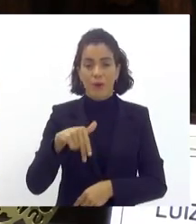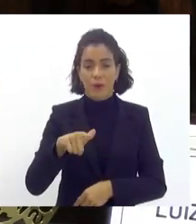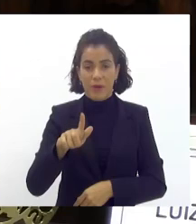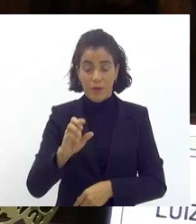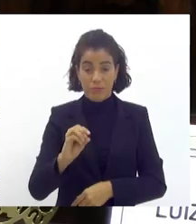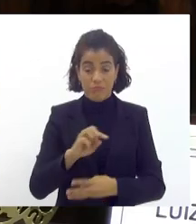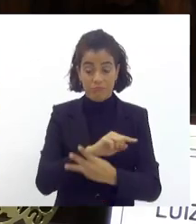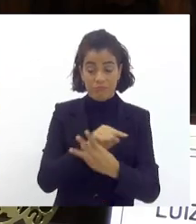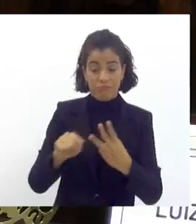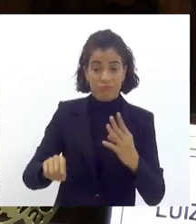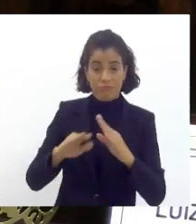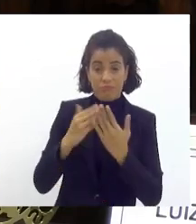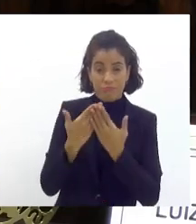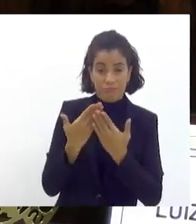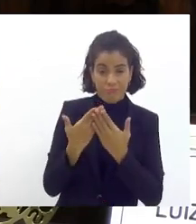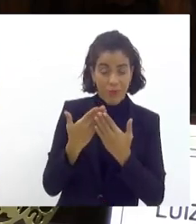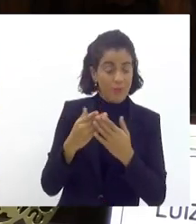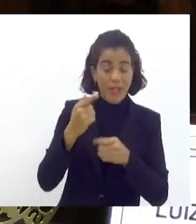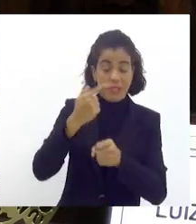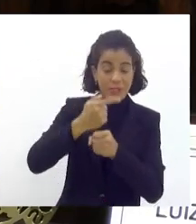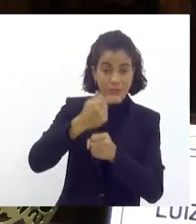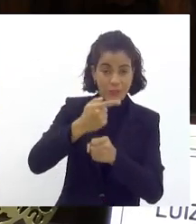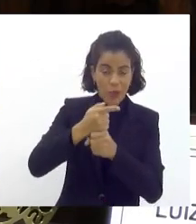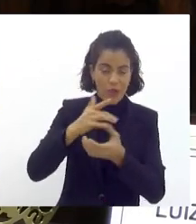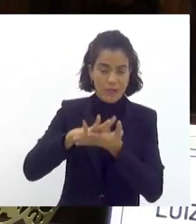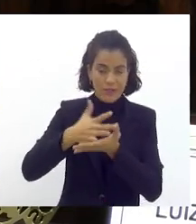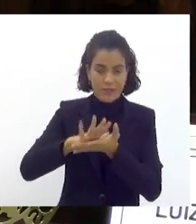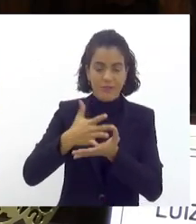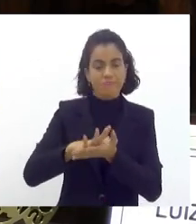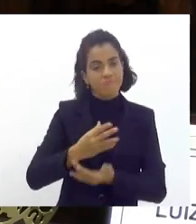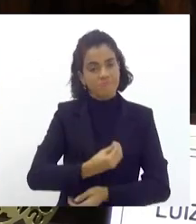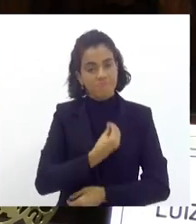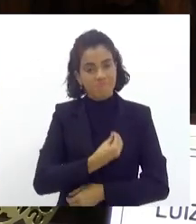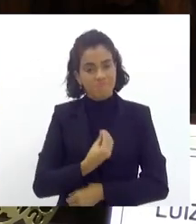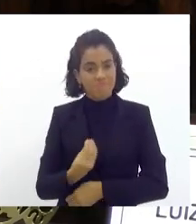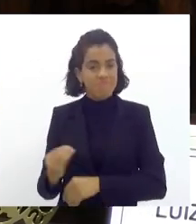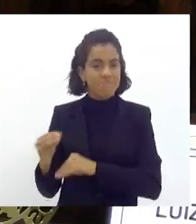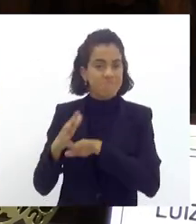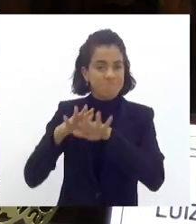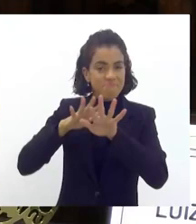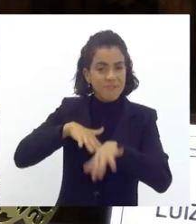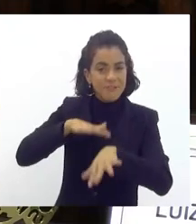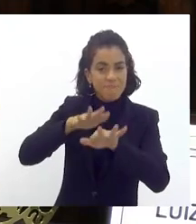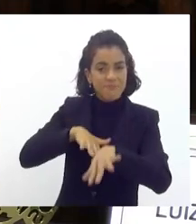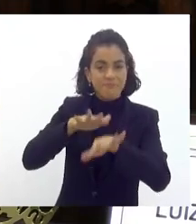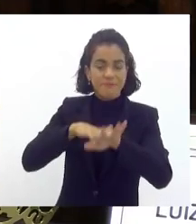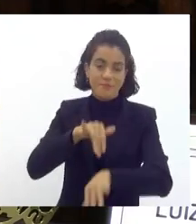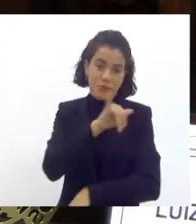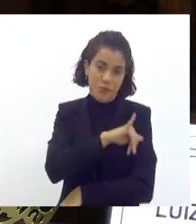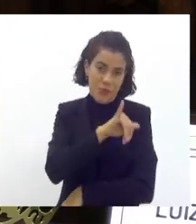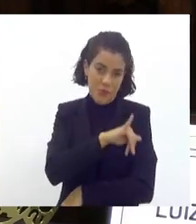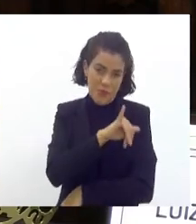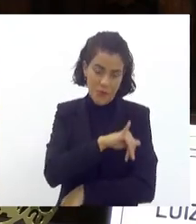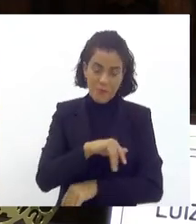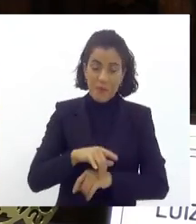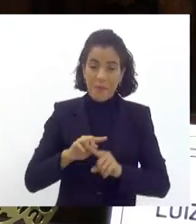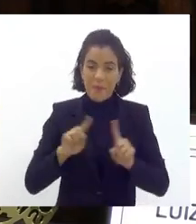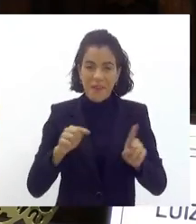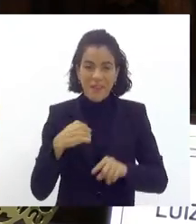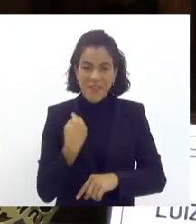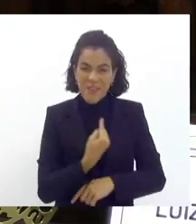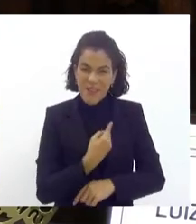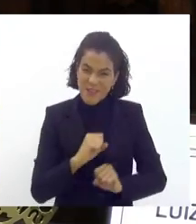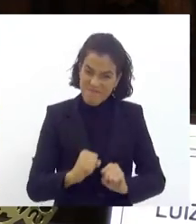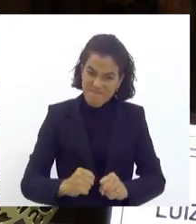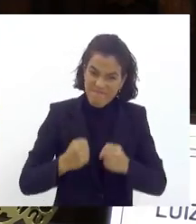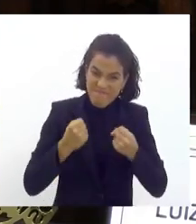participam do carnaval do Rio de Janeiro e Niterói as escolas não desfilando na nossa cidade nós fazemos questão de fazer